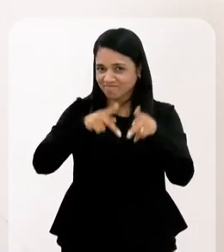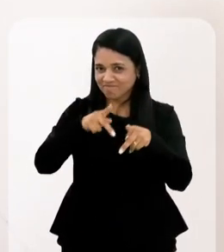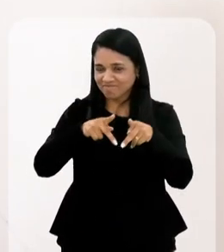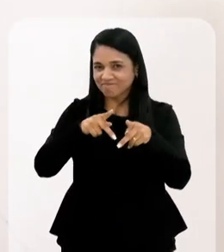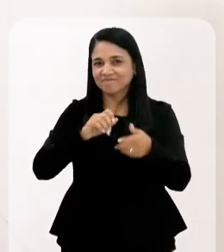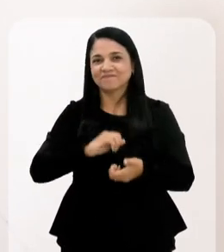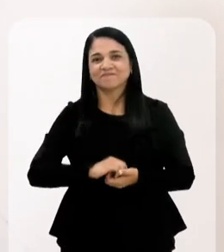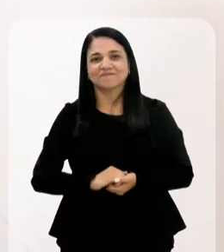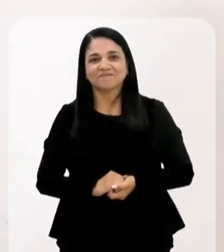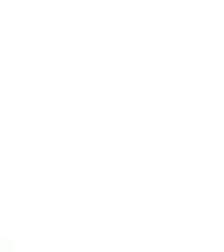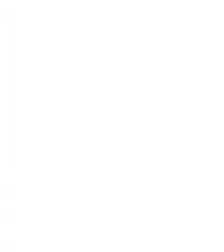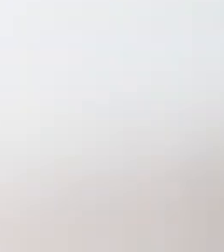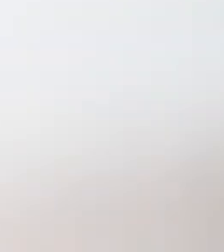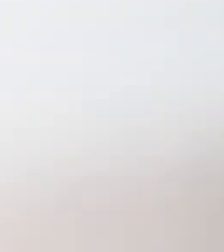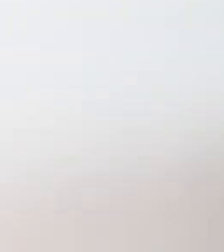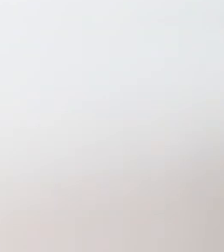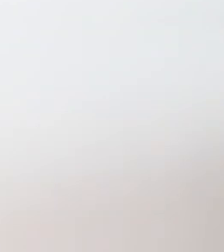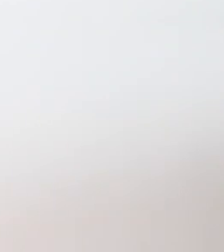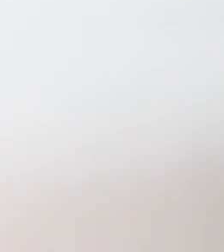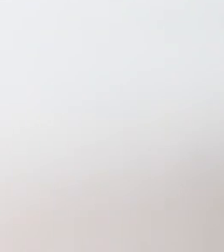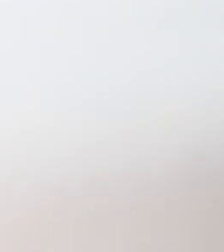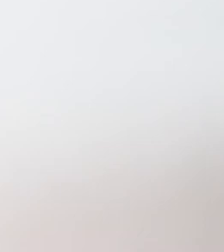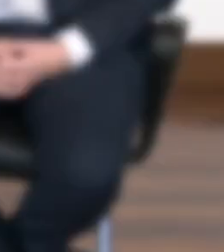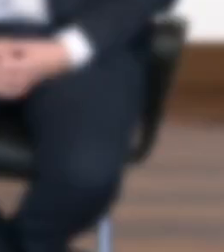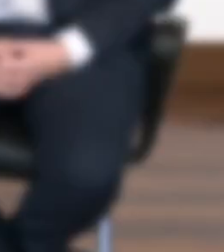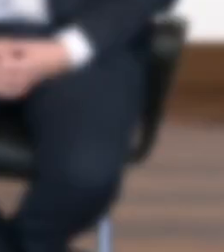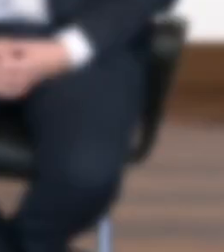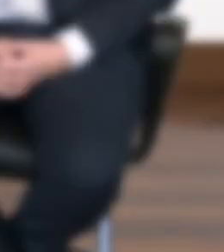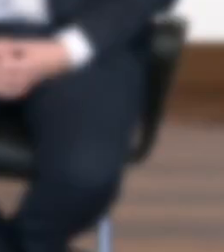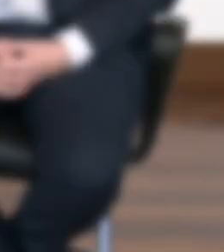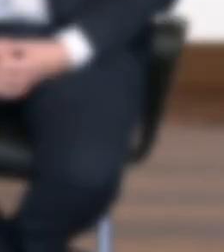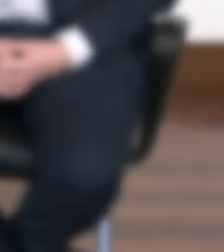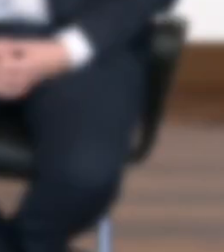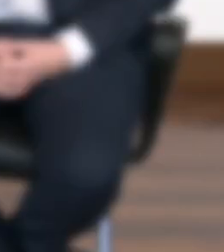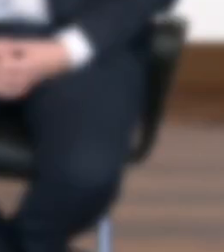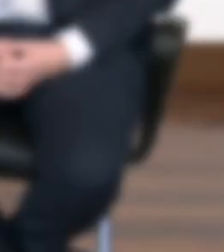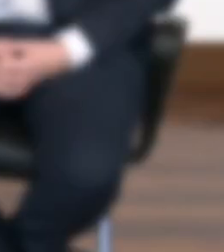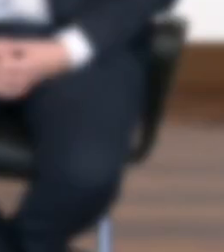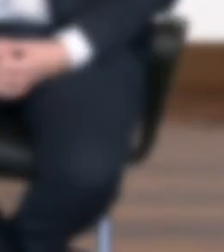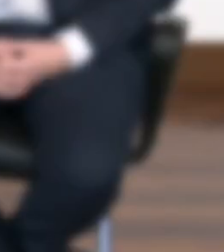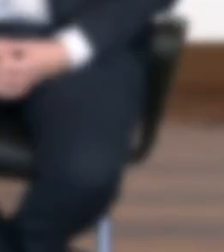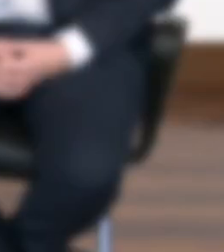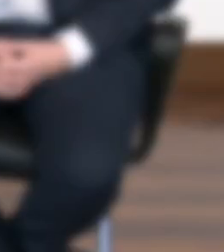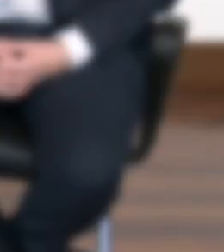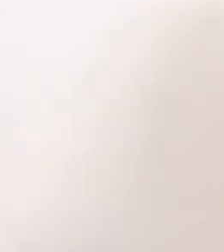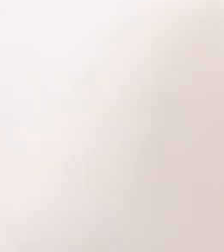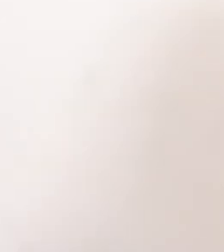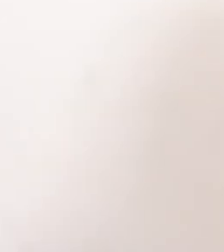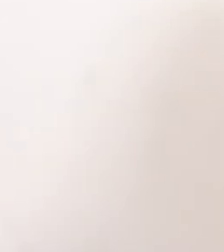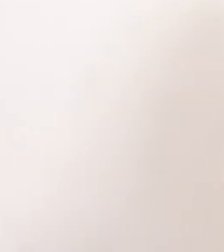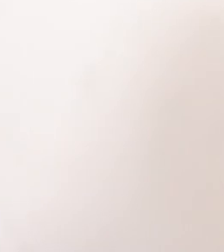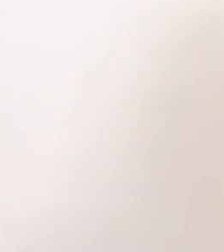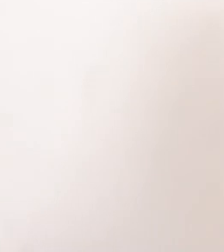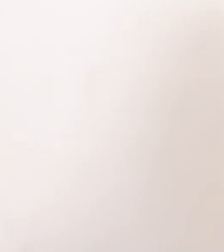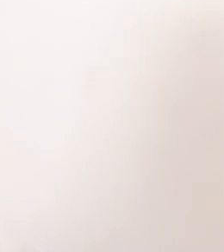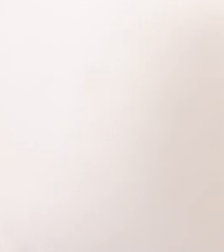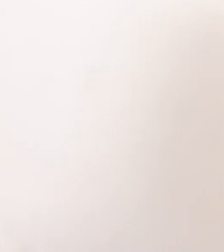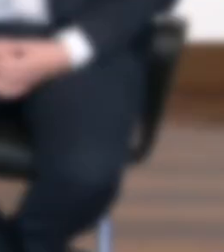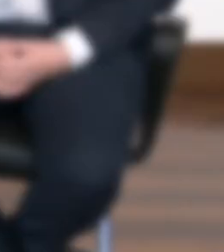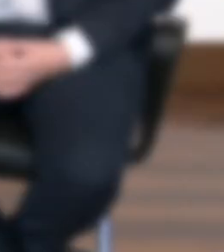Alerj, canal do povo. Religare. Música Música